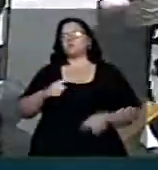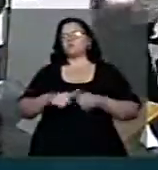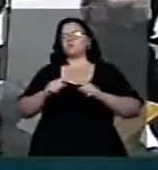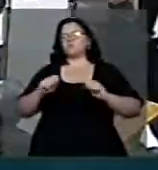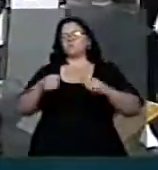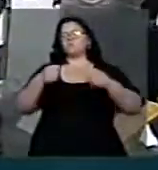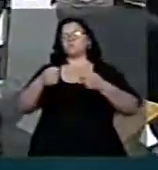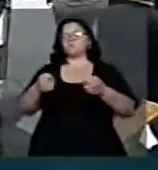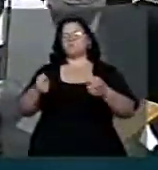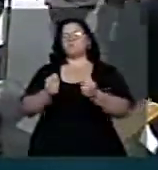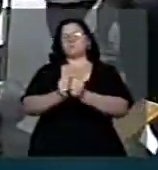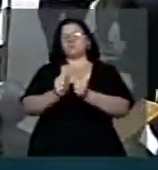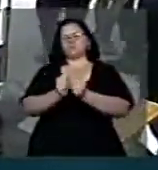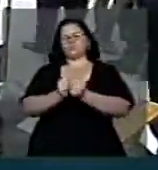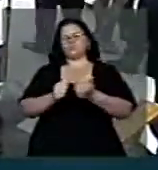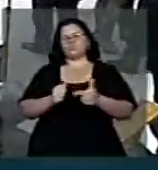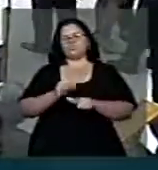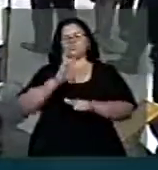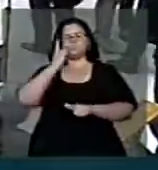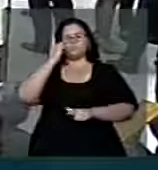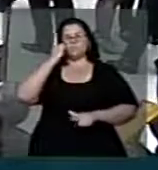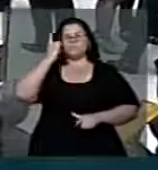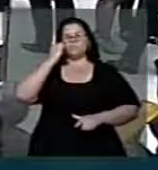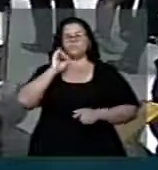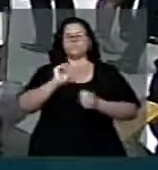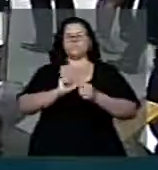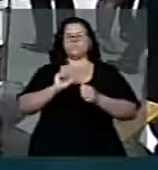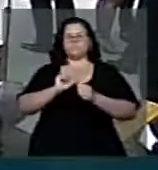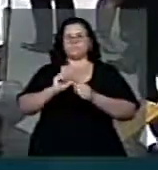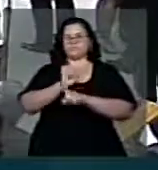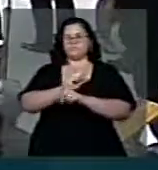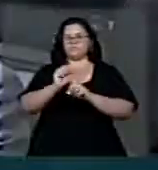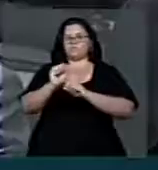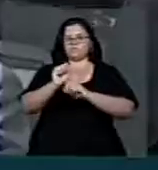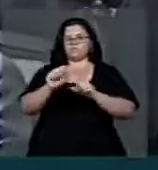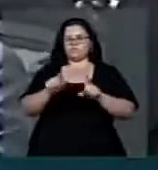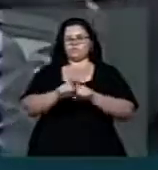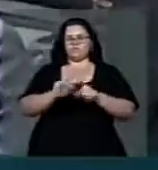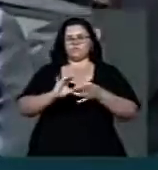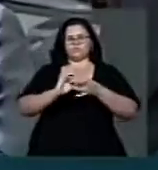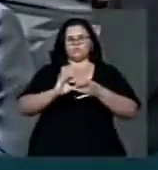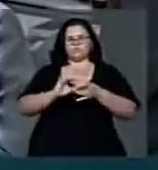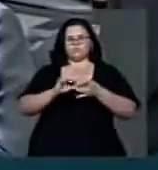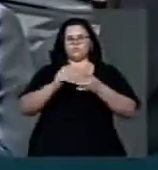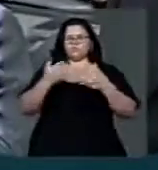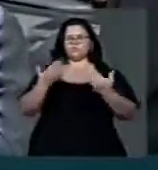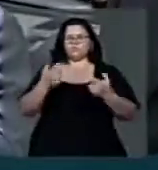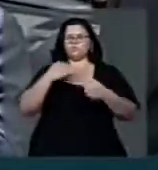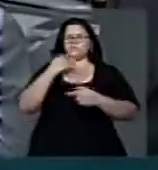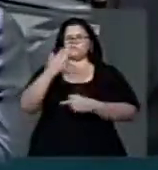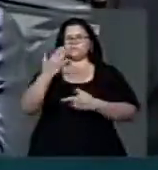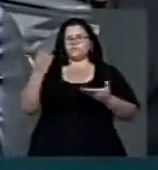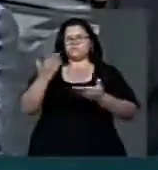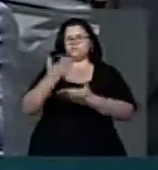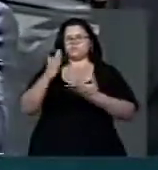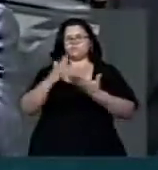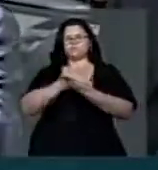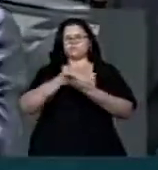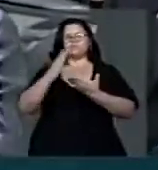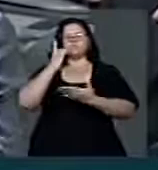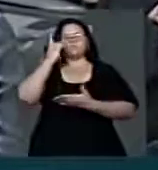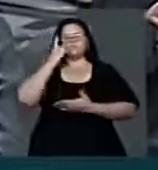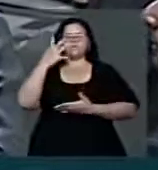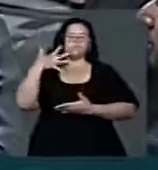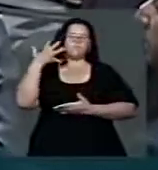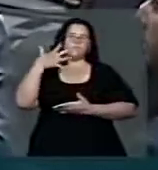empenharam na construção junto com outros deputados, juntos com a sociedade brasileira. E não adianta hoje alguns deputados